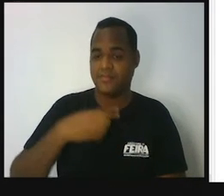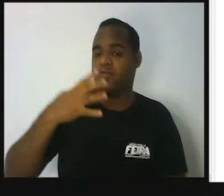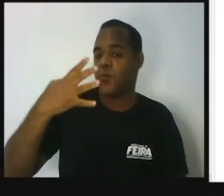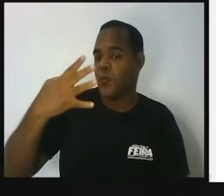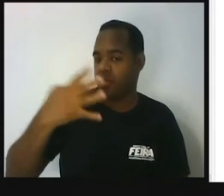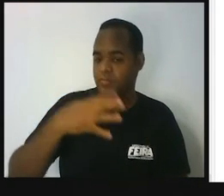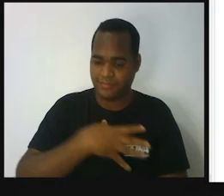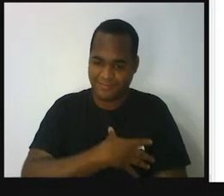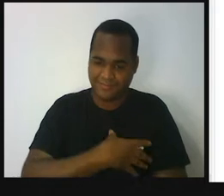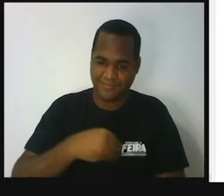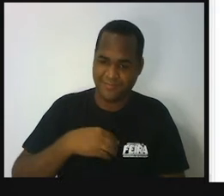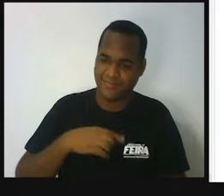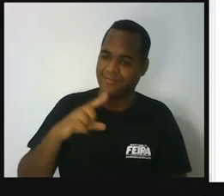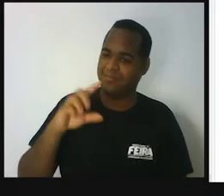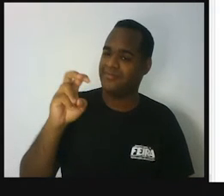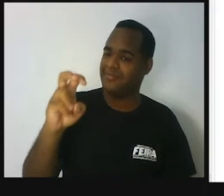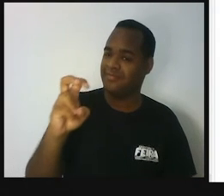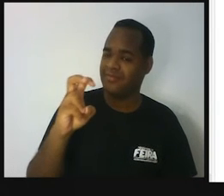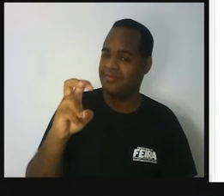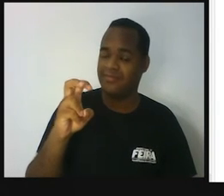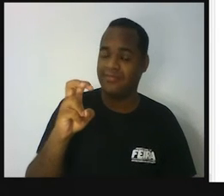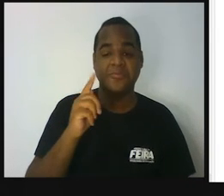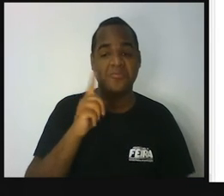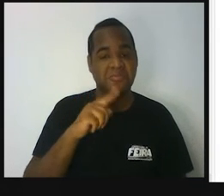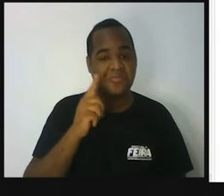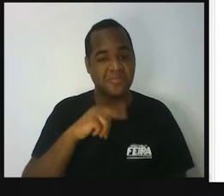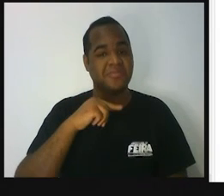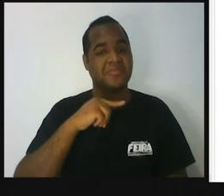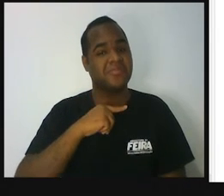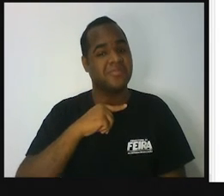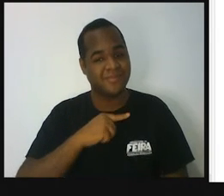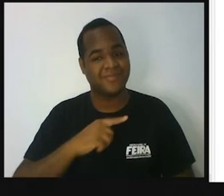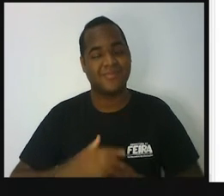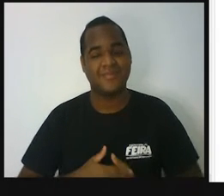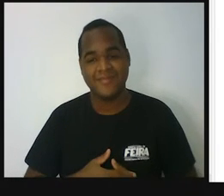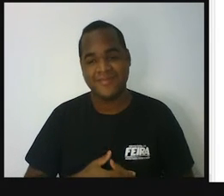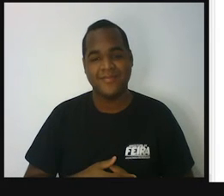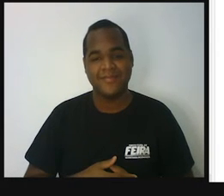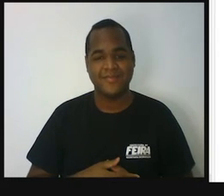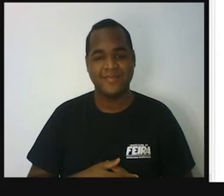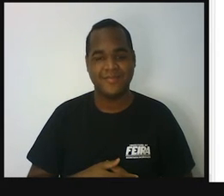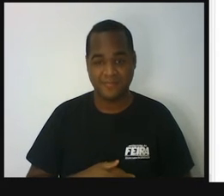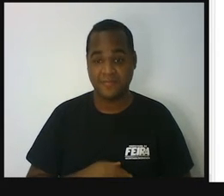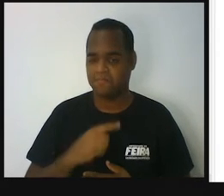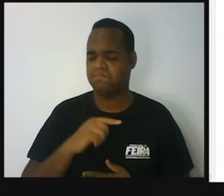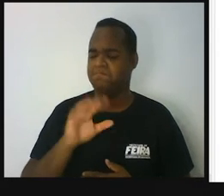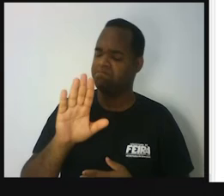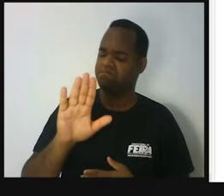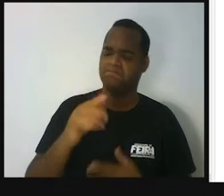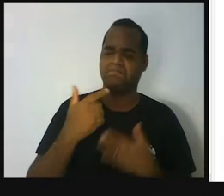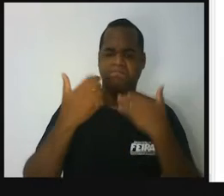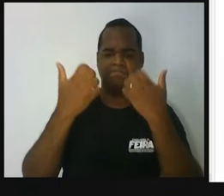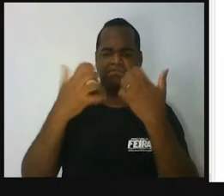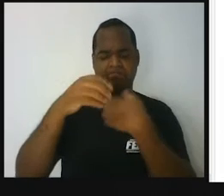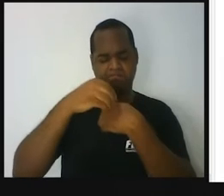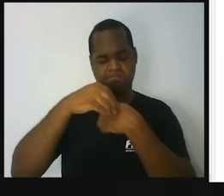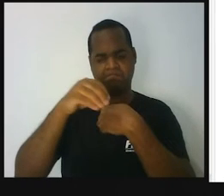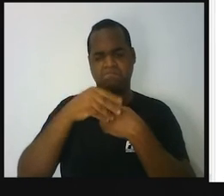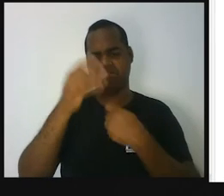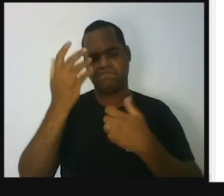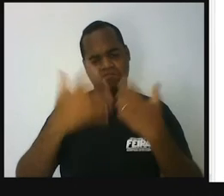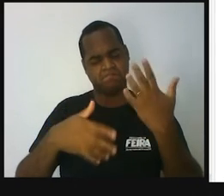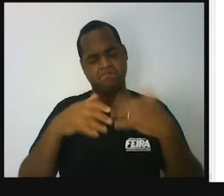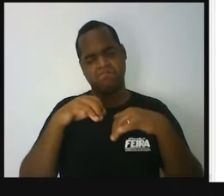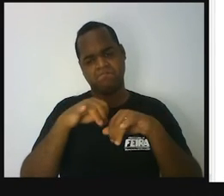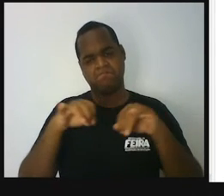quadrigêmeos e esse casal conseguiu ter cinco, né? Mas, por que que eu trago essa notícia? Pra